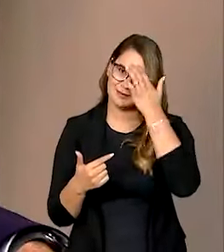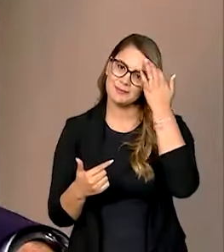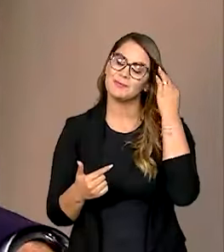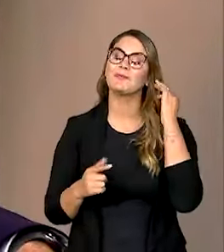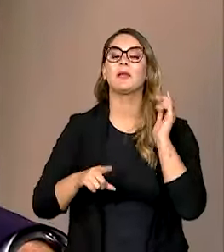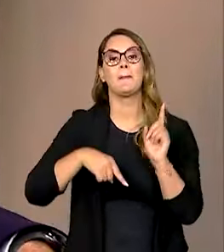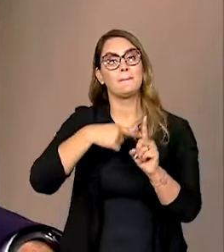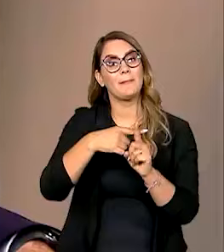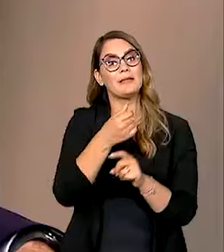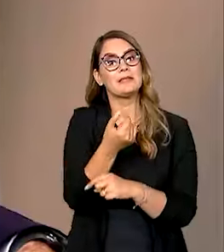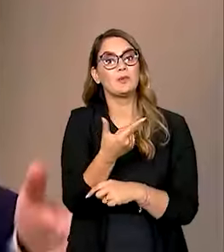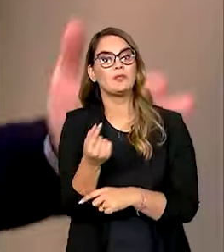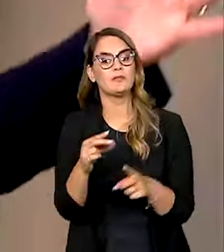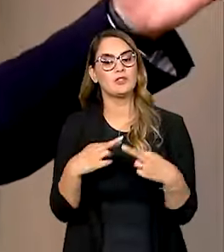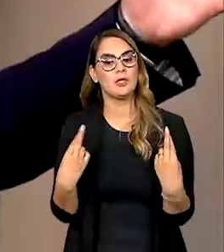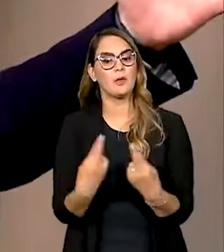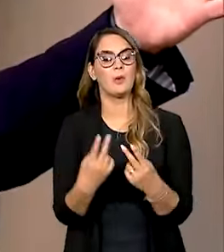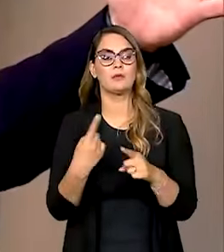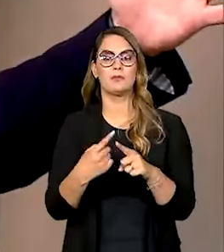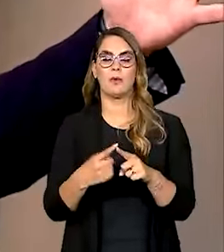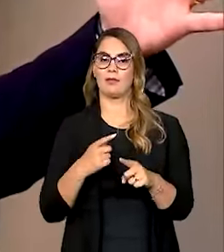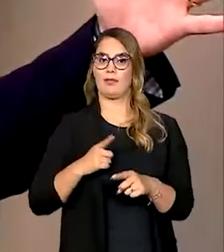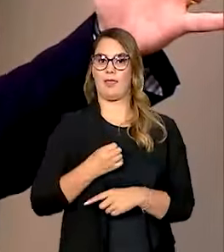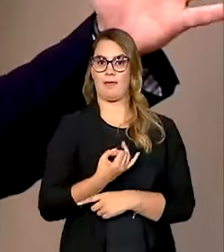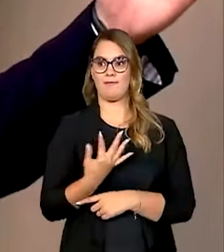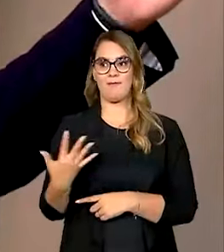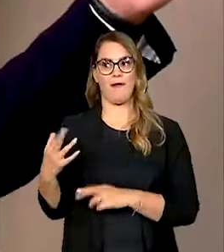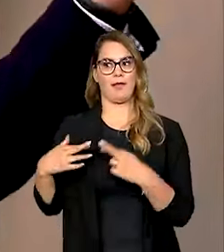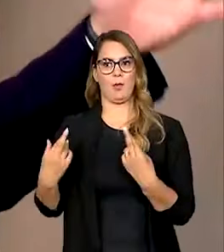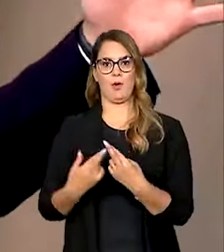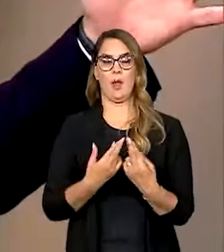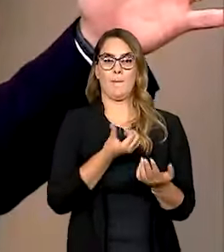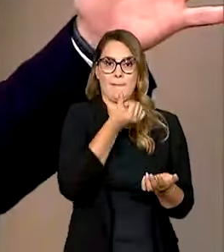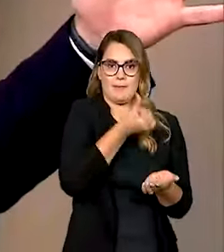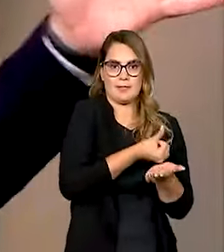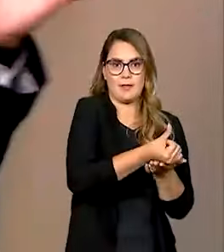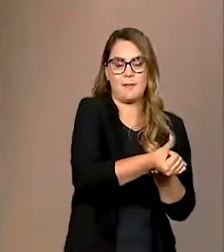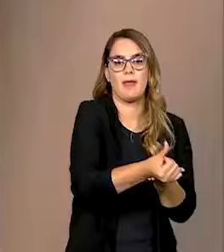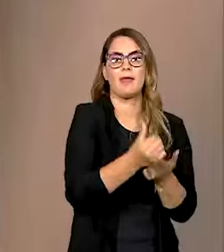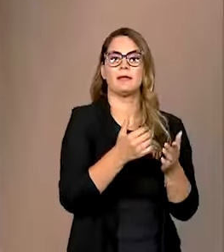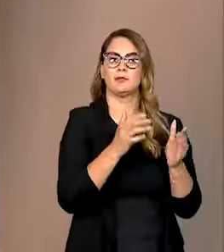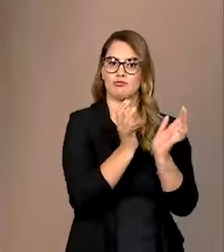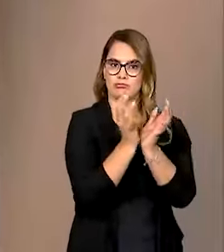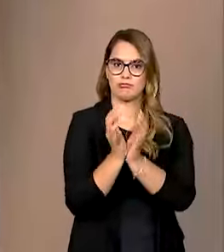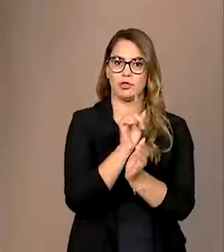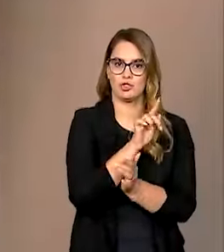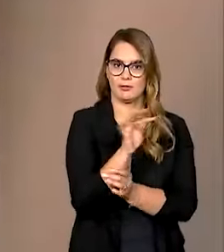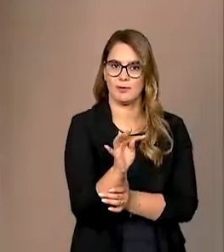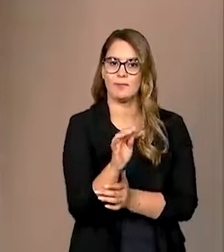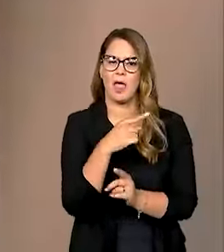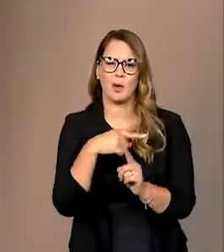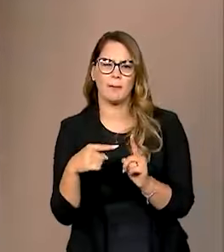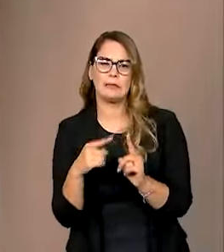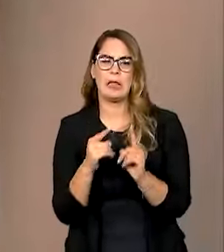mais de 120 reuniões, porque são muitas reuniões no primeiro semestre dos grupos de trabalho. Já no meio do ano,